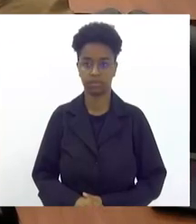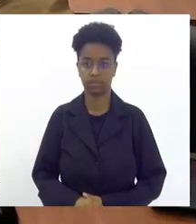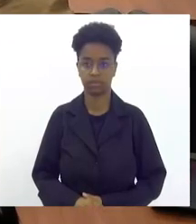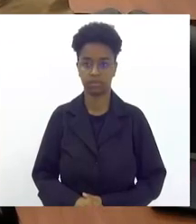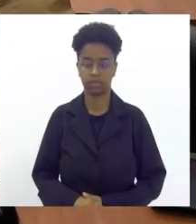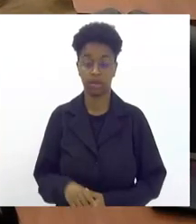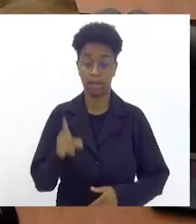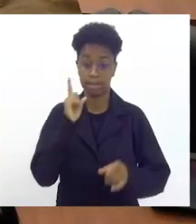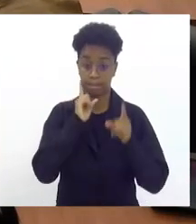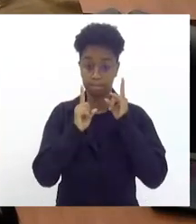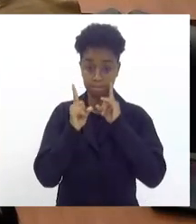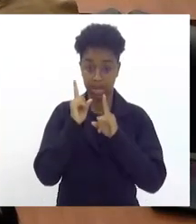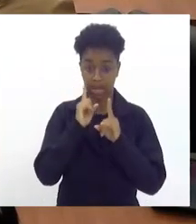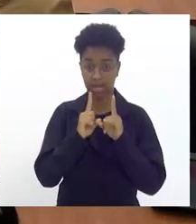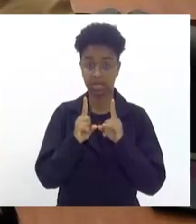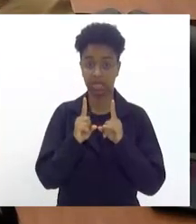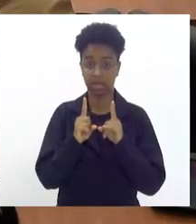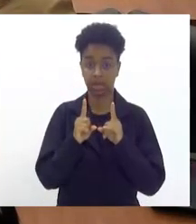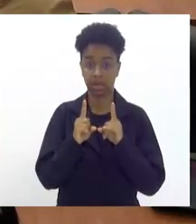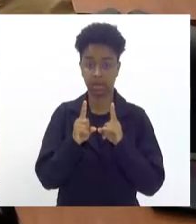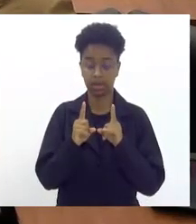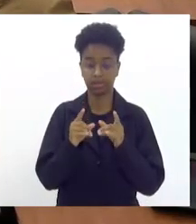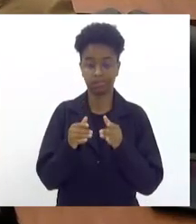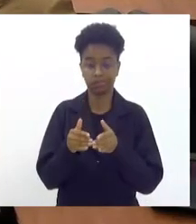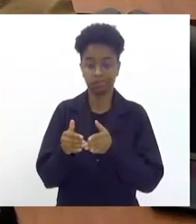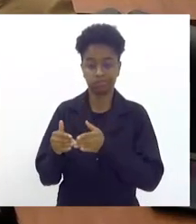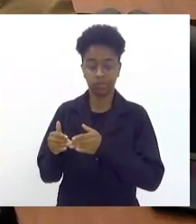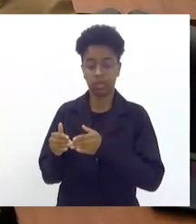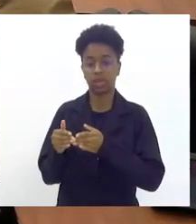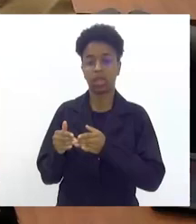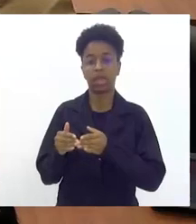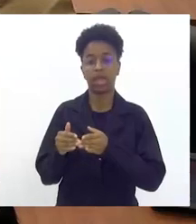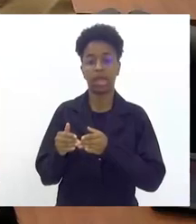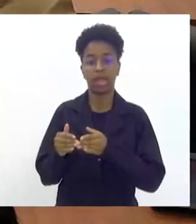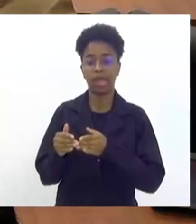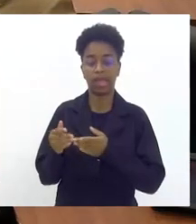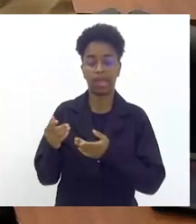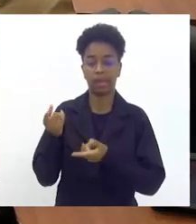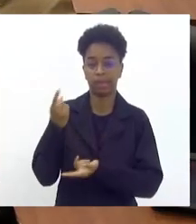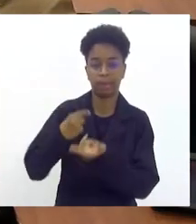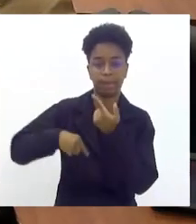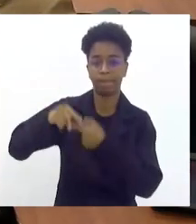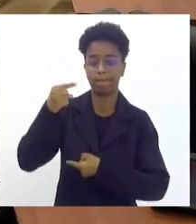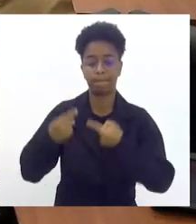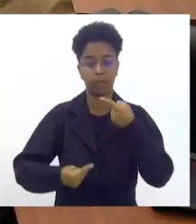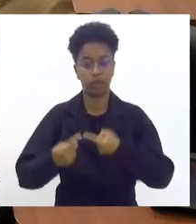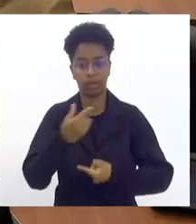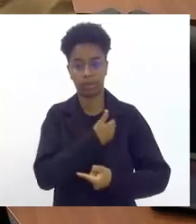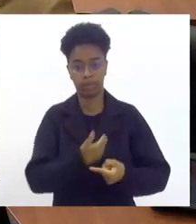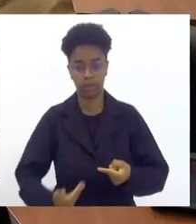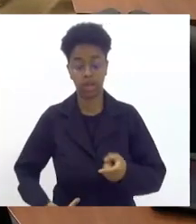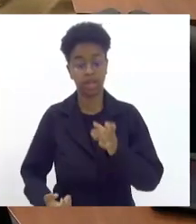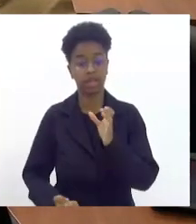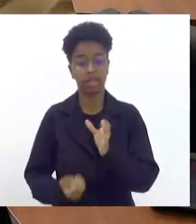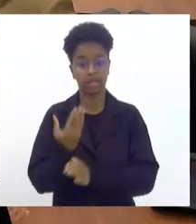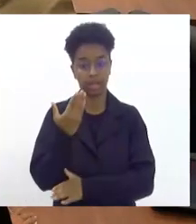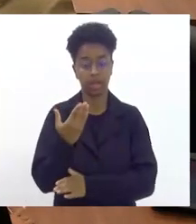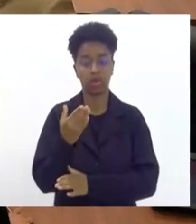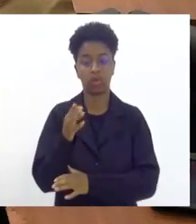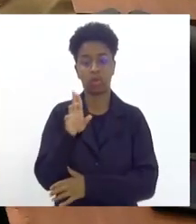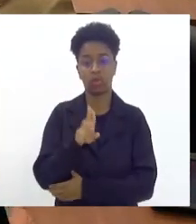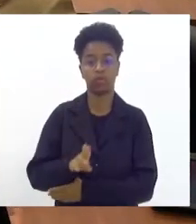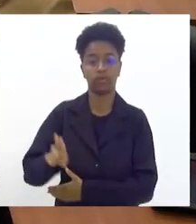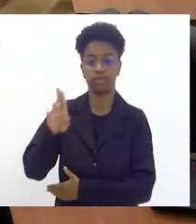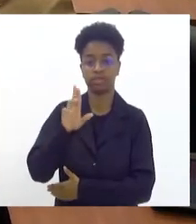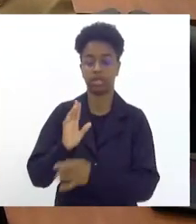Maricá saiu na vanguarda em políticas públicas, criando pela Codemar a Universidade do Carnaval.